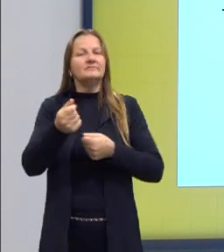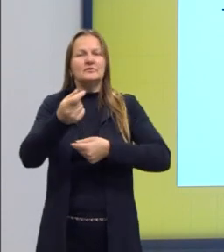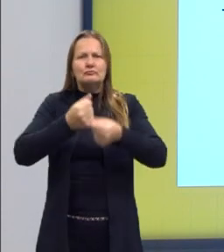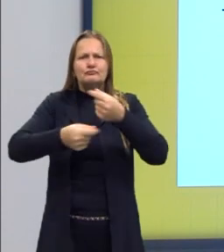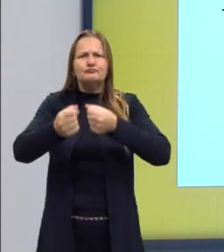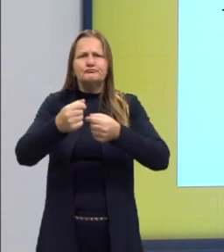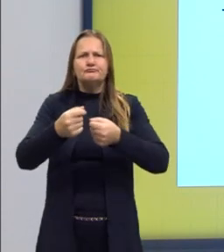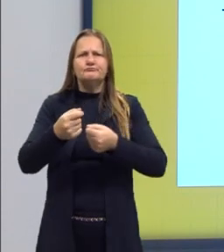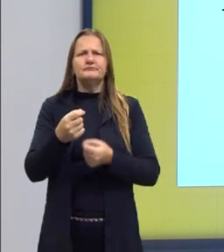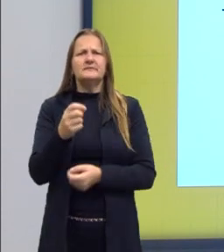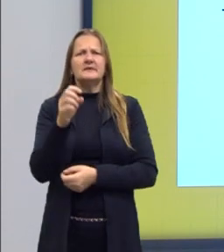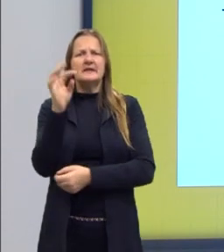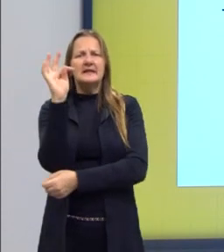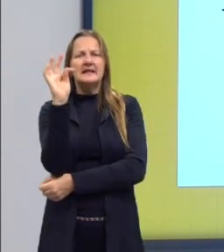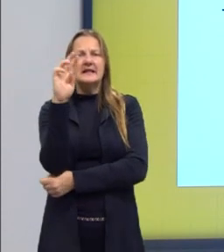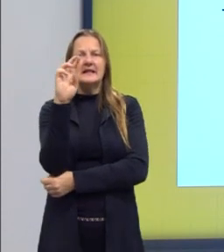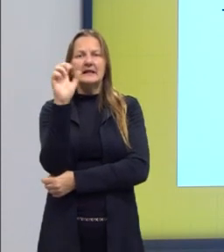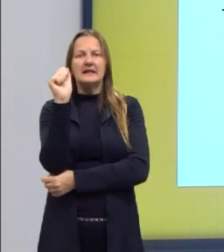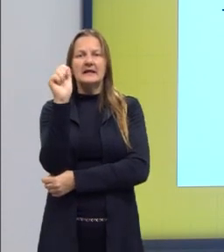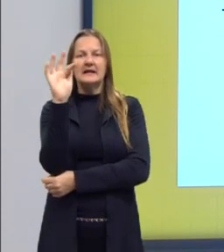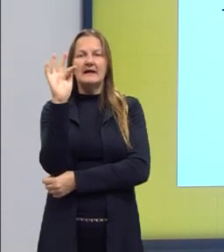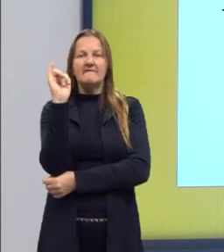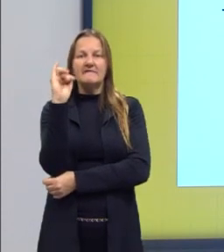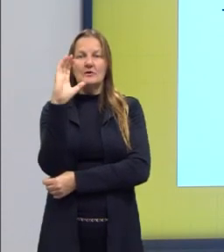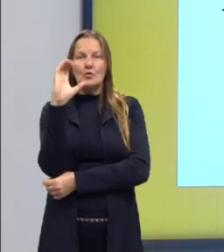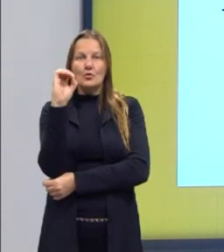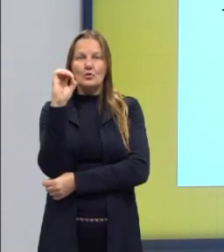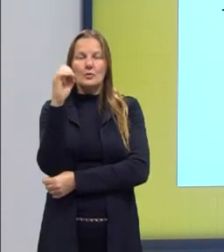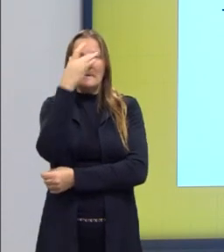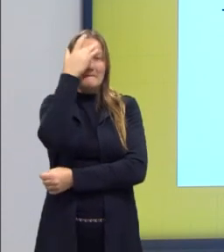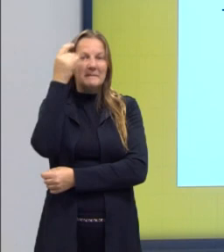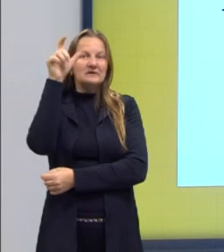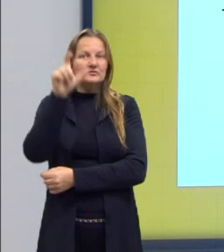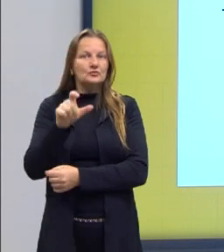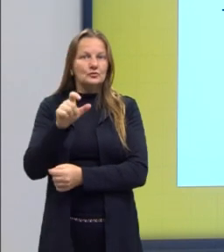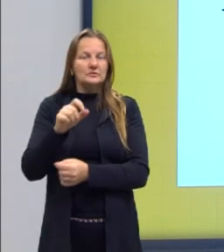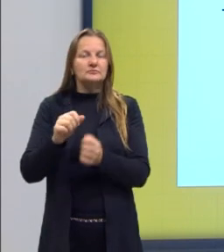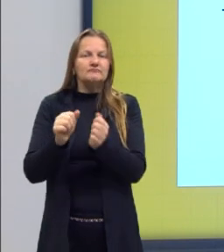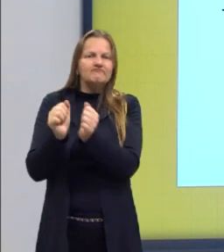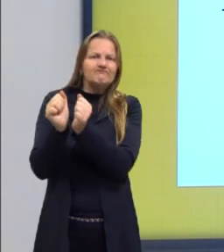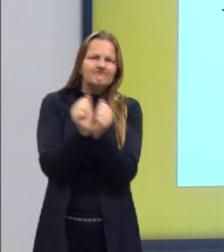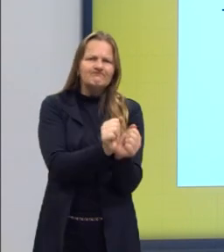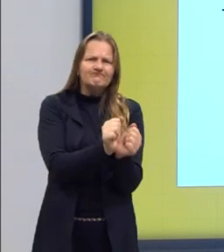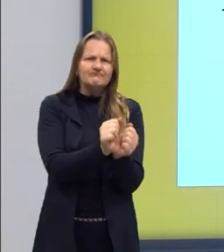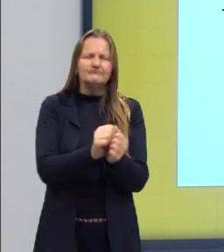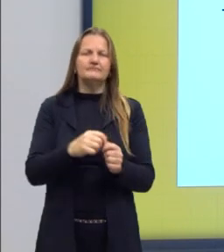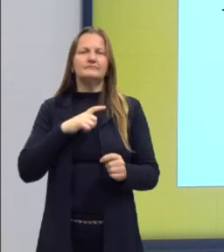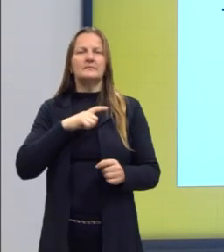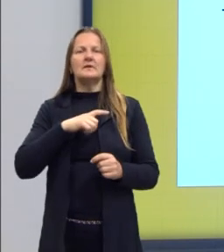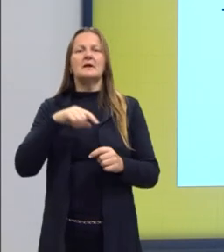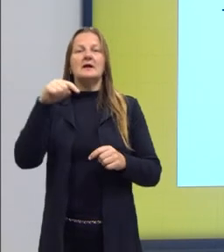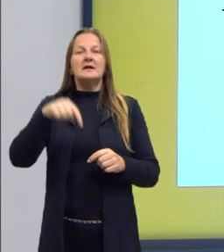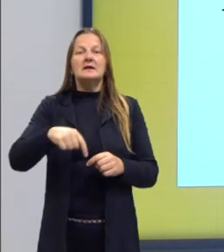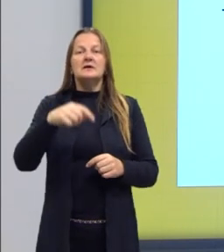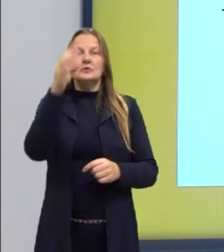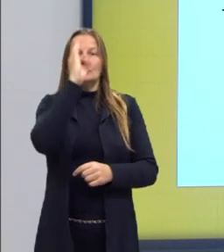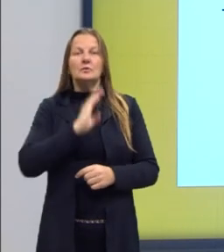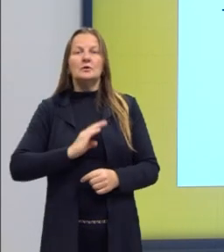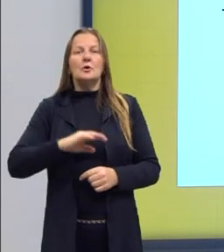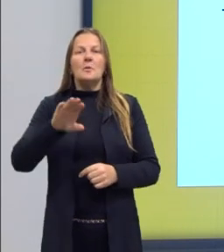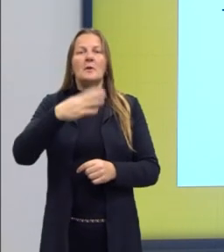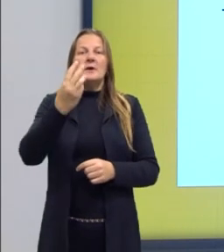acabou exatamente porque as pessoas lutavam contra ele. Mas o Brasil teve mais de 340